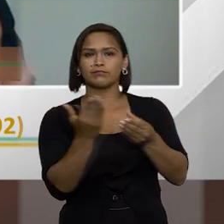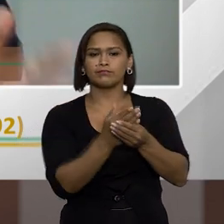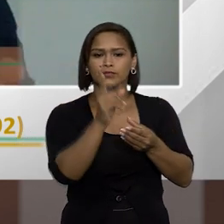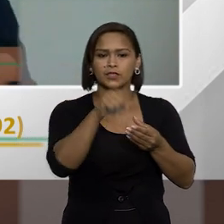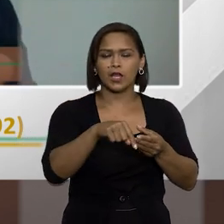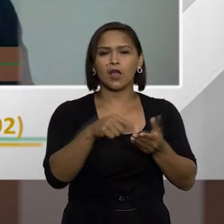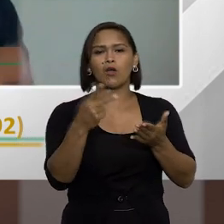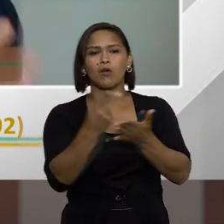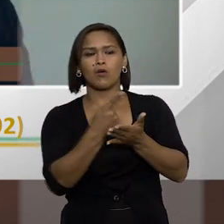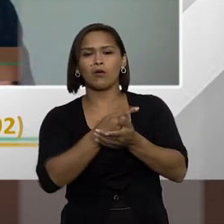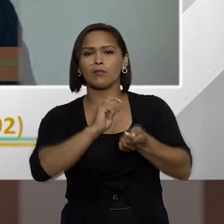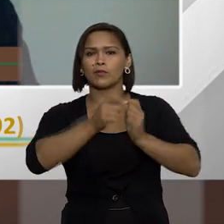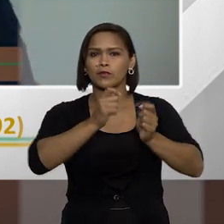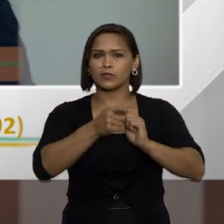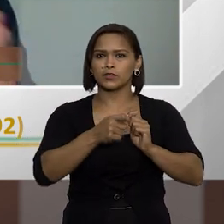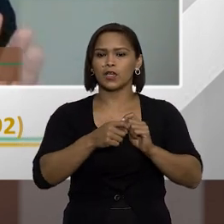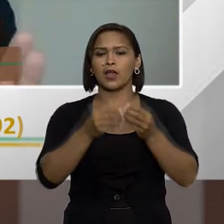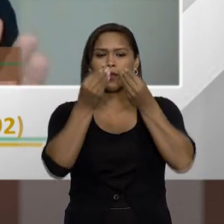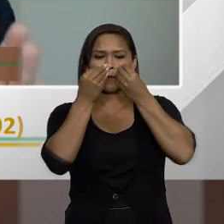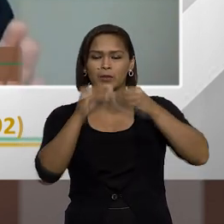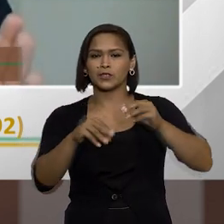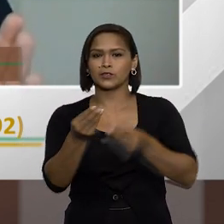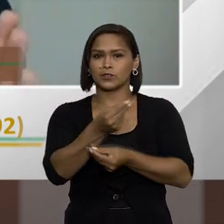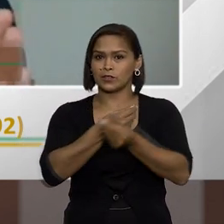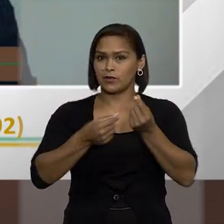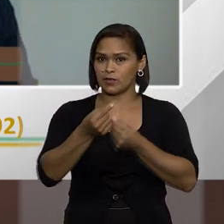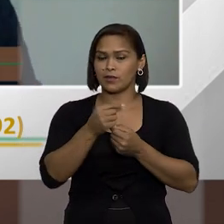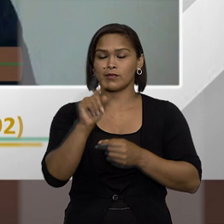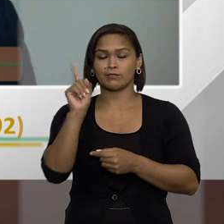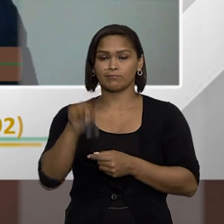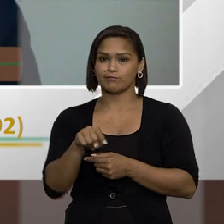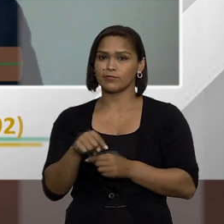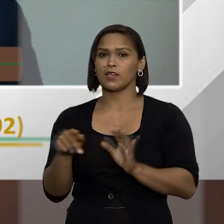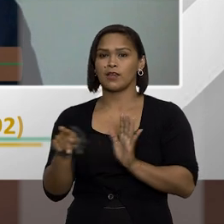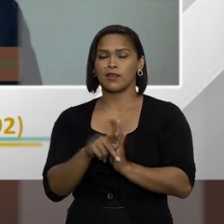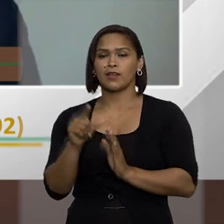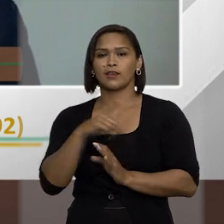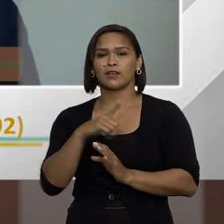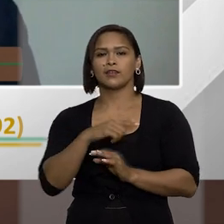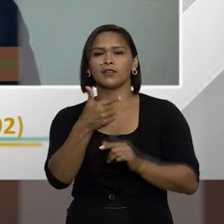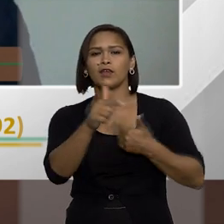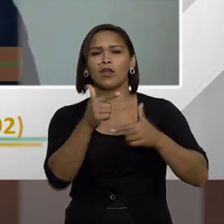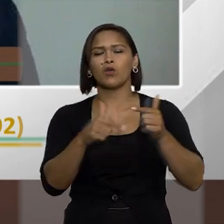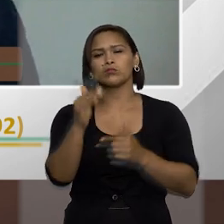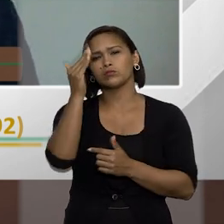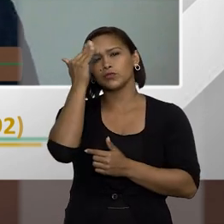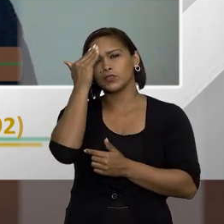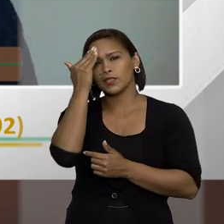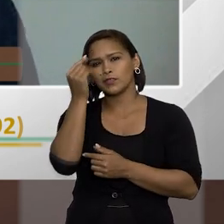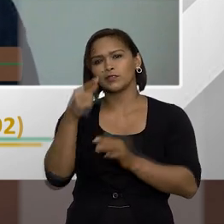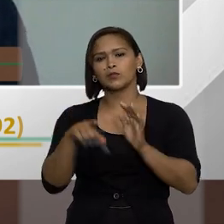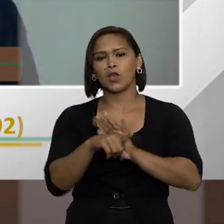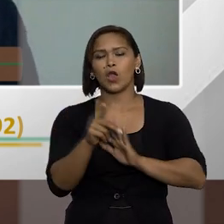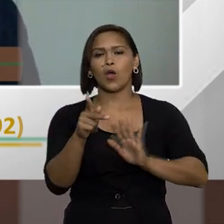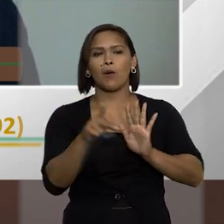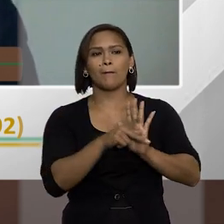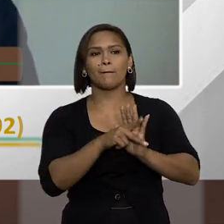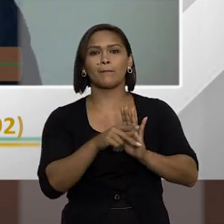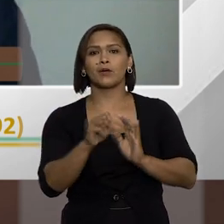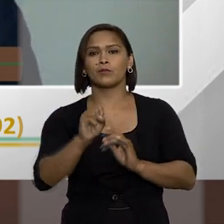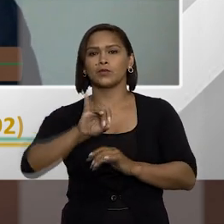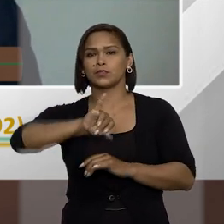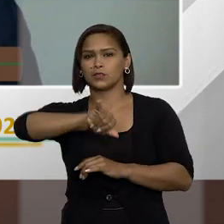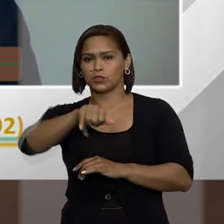como o ato de improbidade na modalidade prejuízo horário, né, e existem alguns entendimentos do próprio